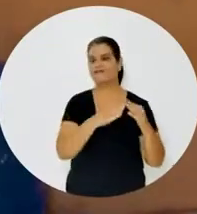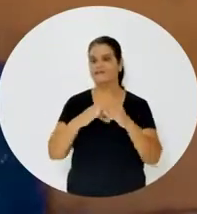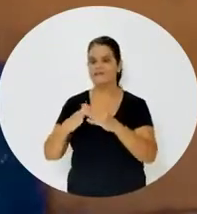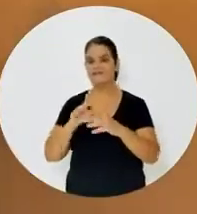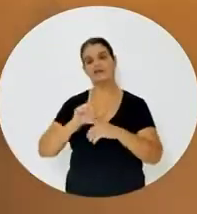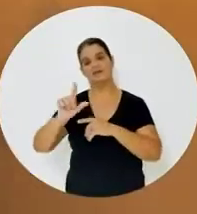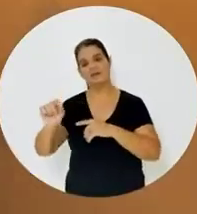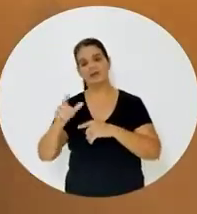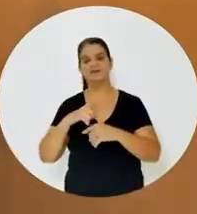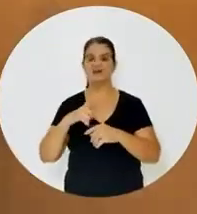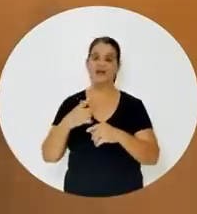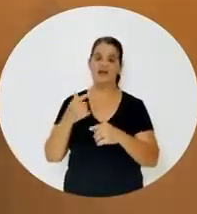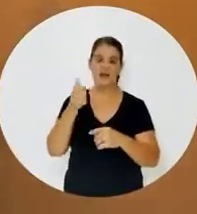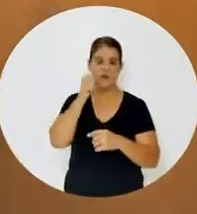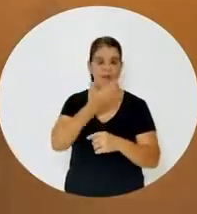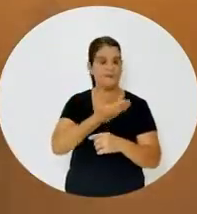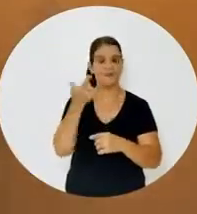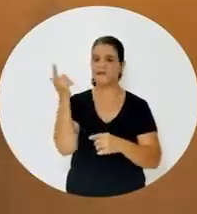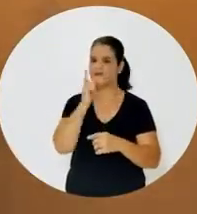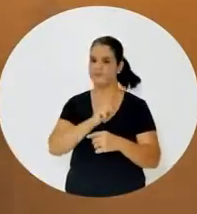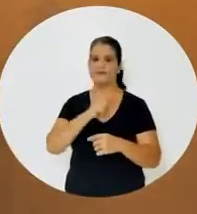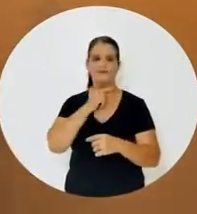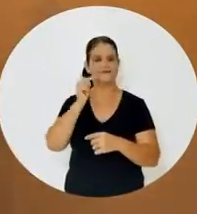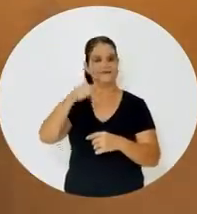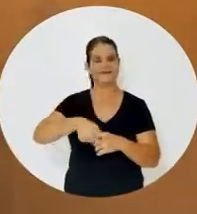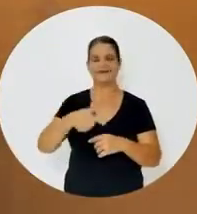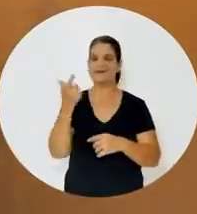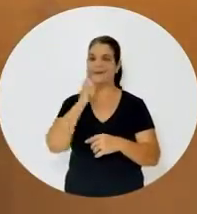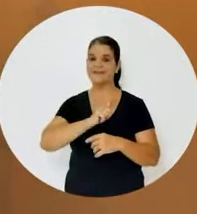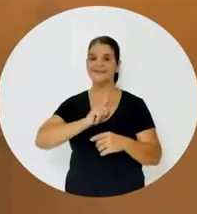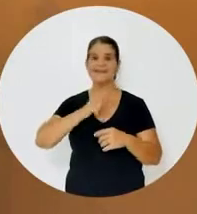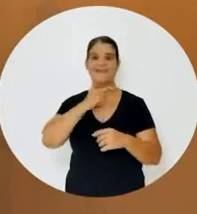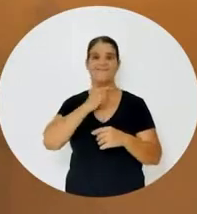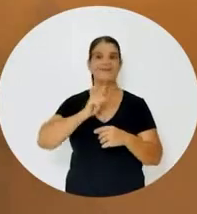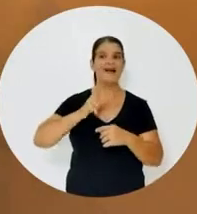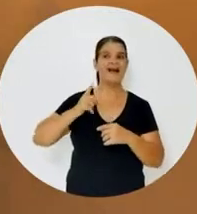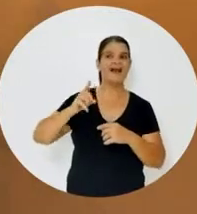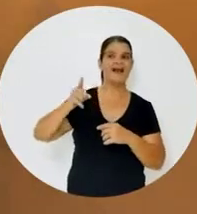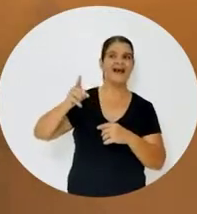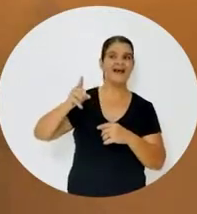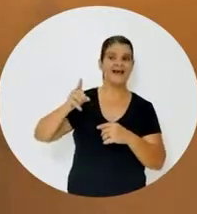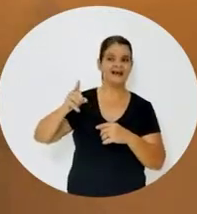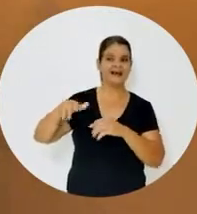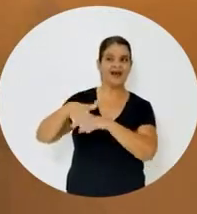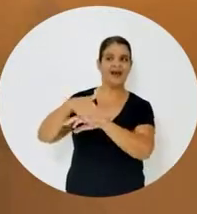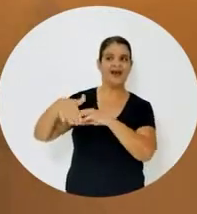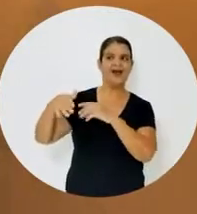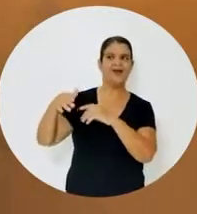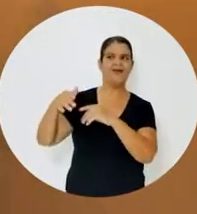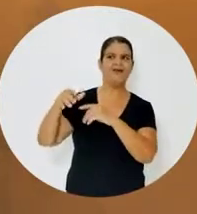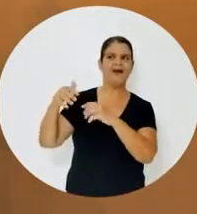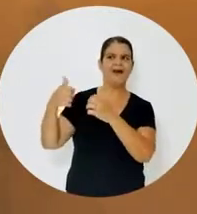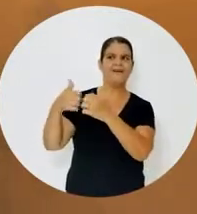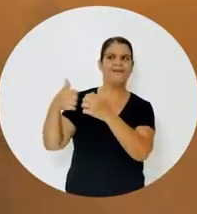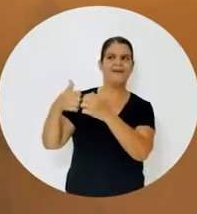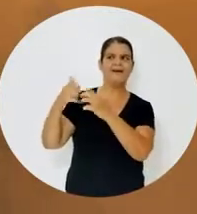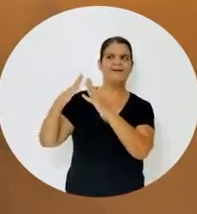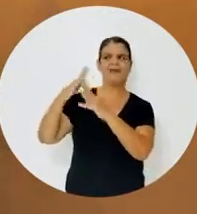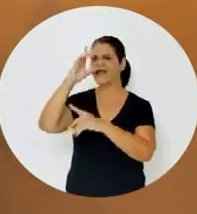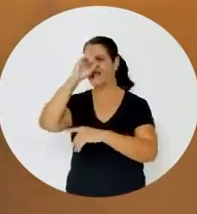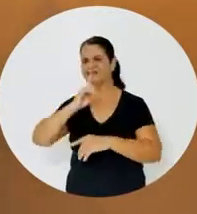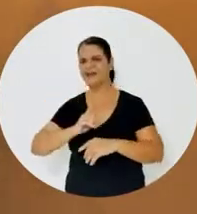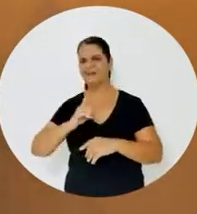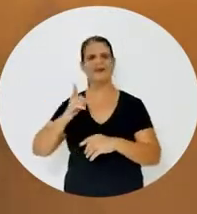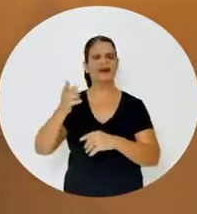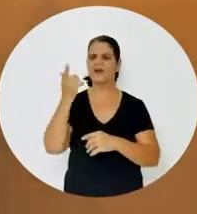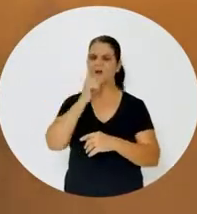poder sair. Teve uma amiga minha que ela não conseguiu vaga aqui, ela conseguiu vaga lá na rua, perto de Casa Amarela.